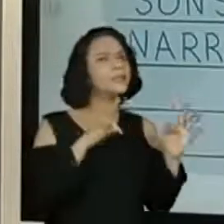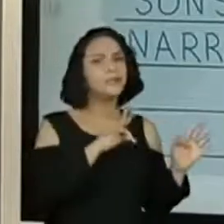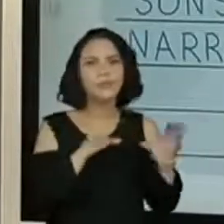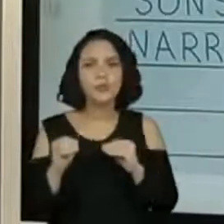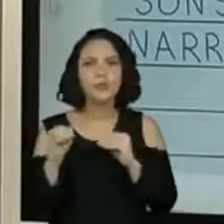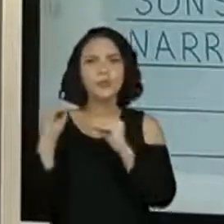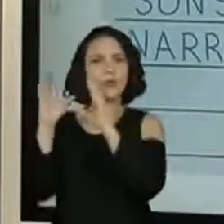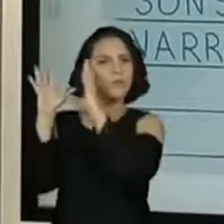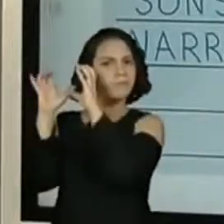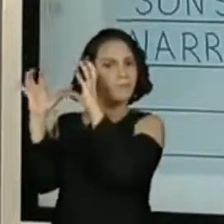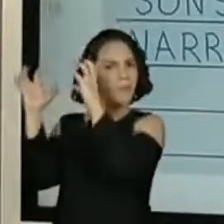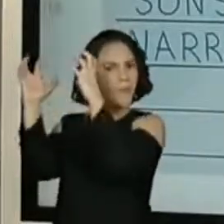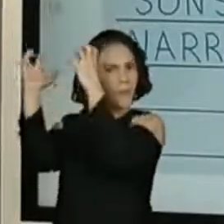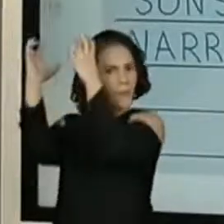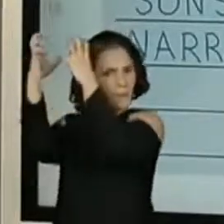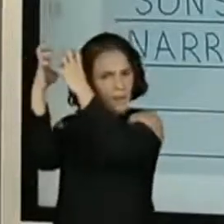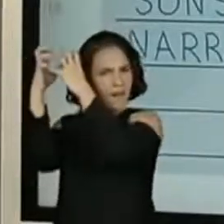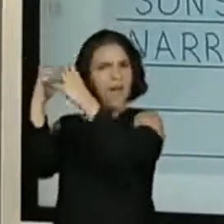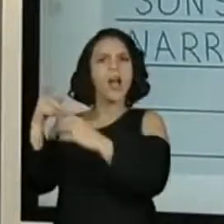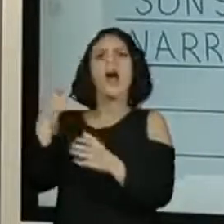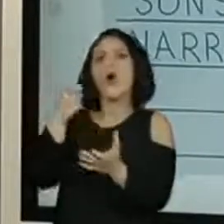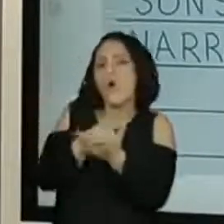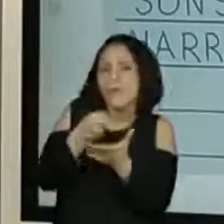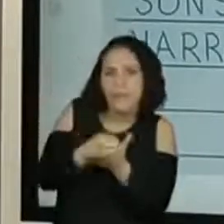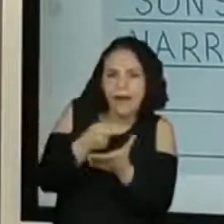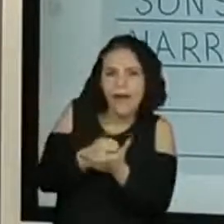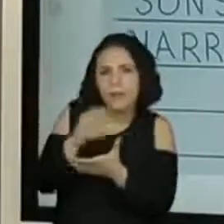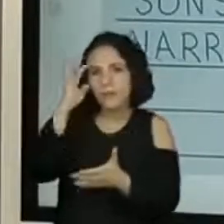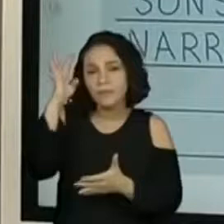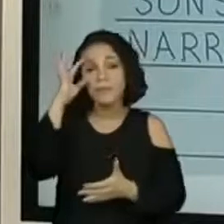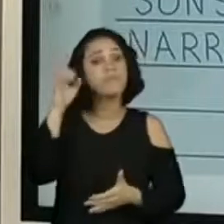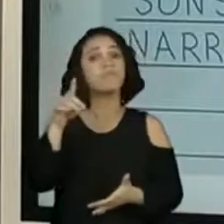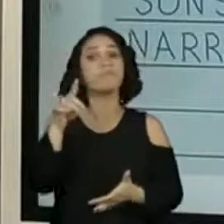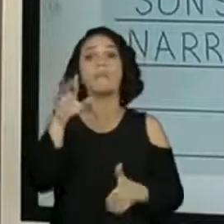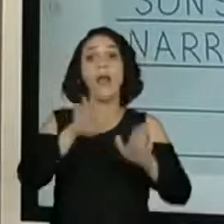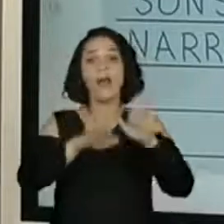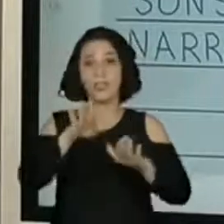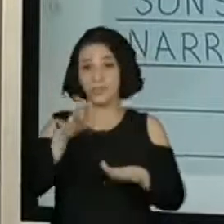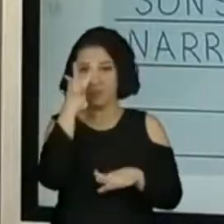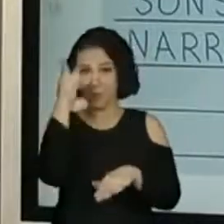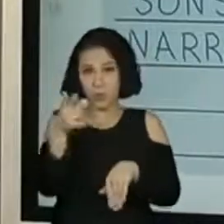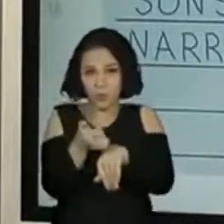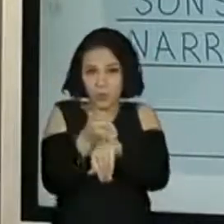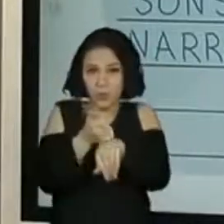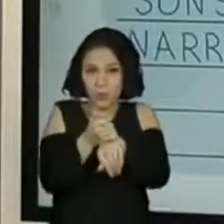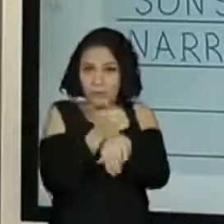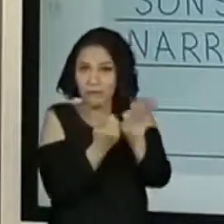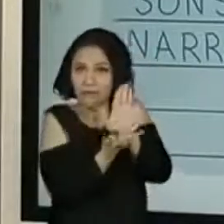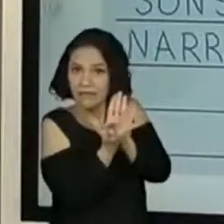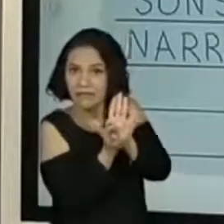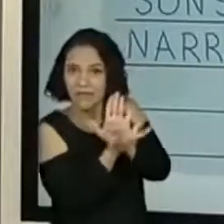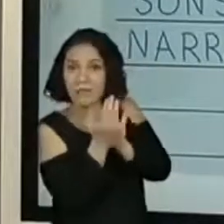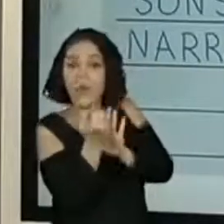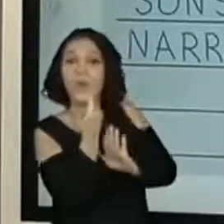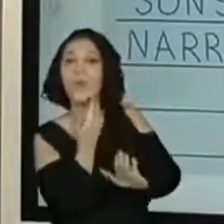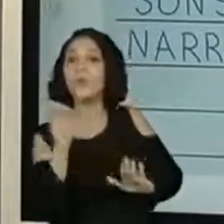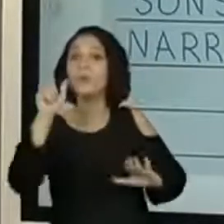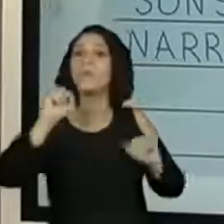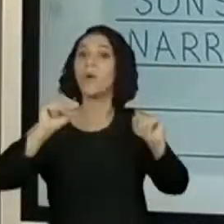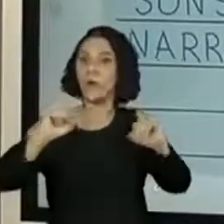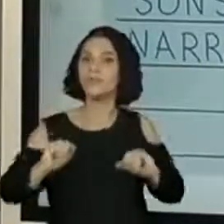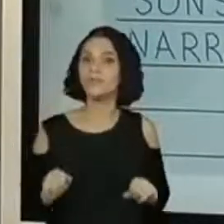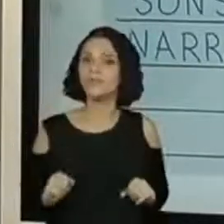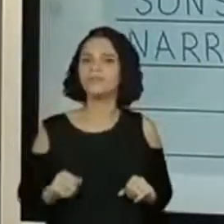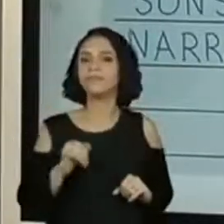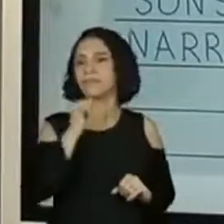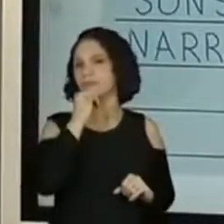que é uma nuvenzinha com umas bolinhas é pensamento. Porque, de repente, algum cartunista usa um outro jeito para indicar. Por